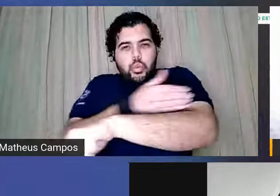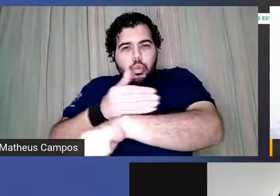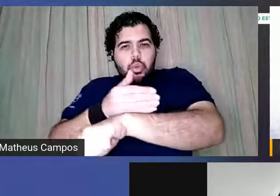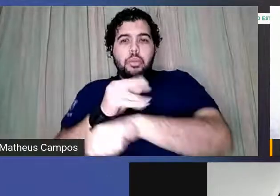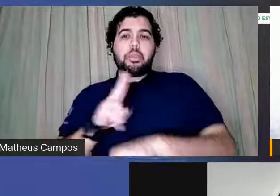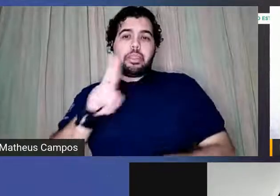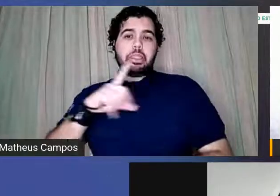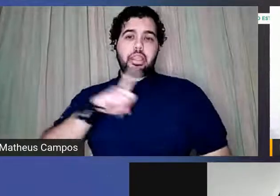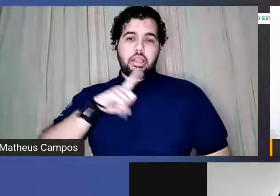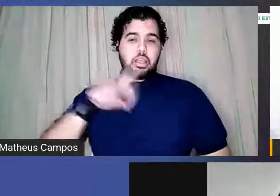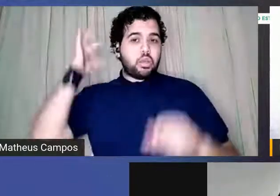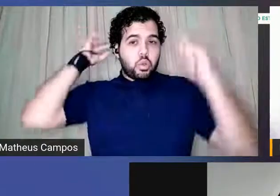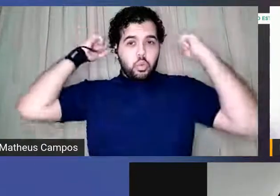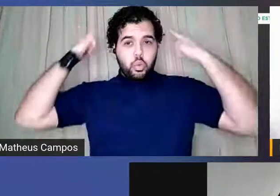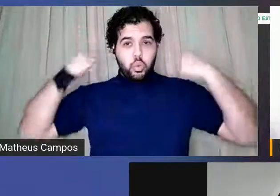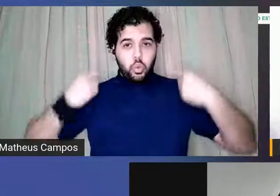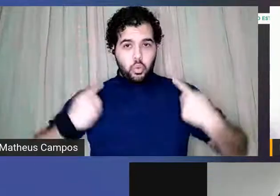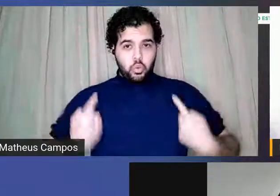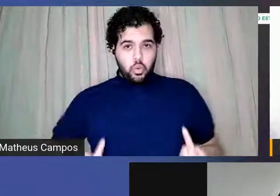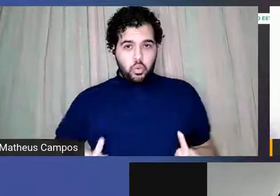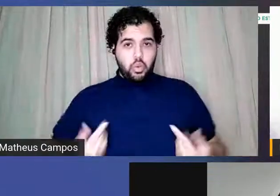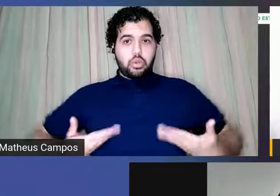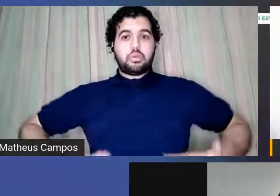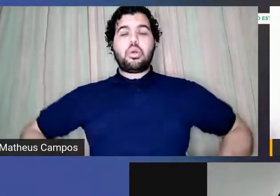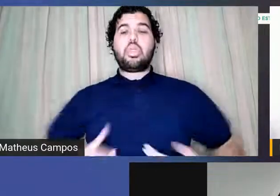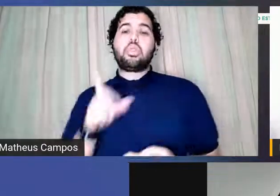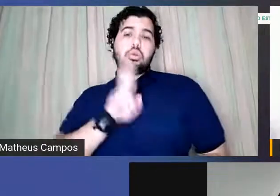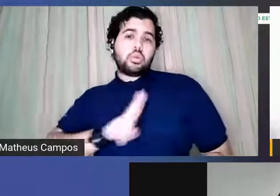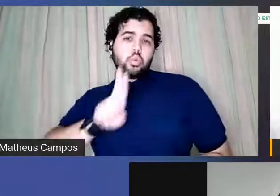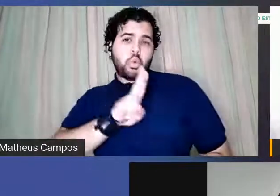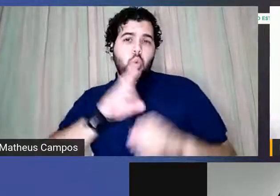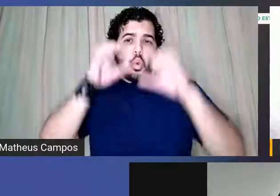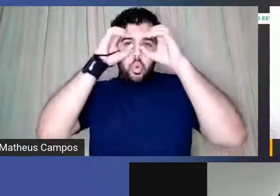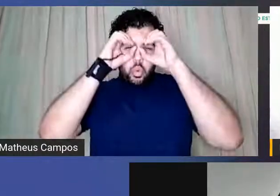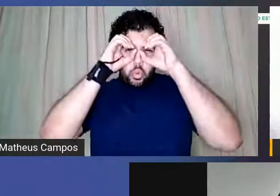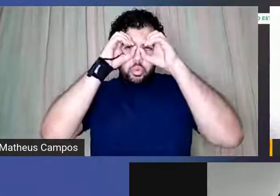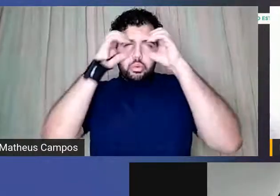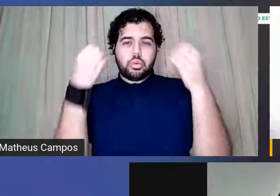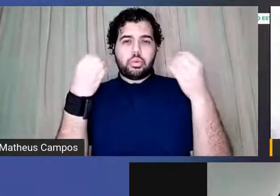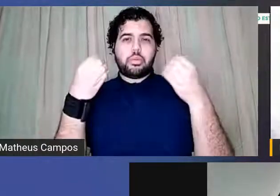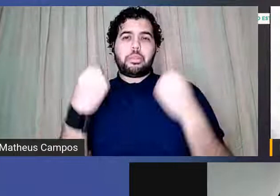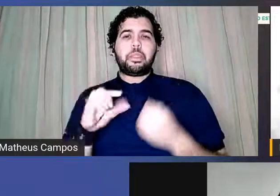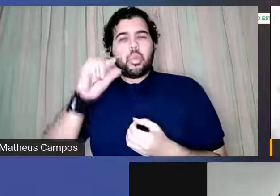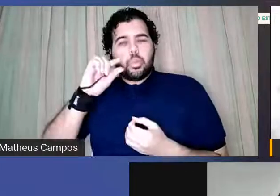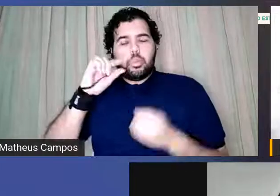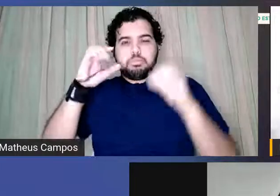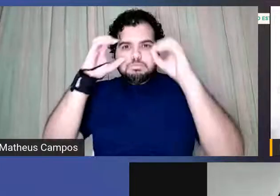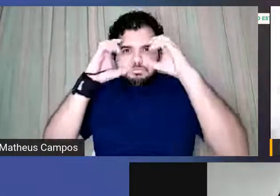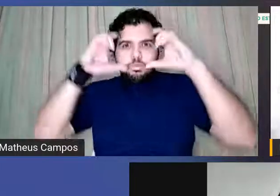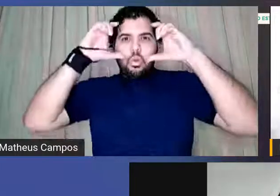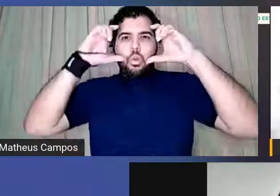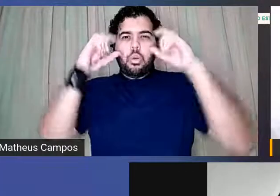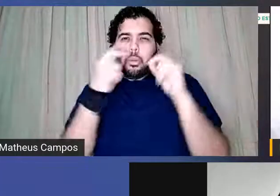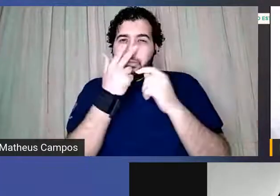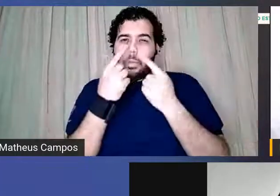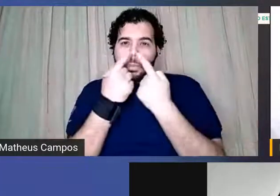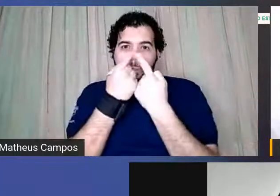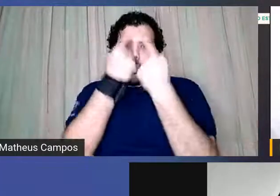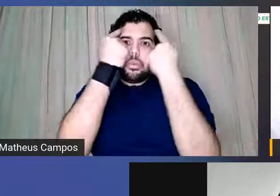cabelo longo, ondulado. Uso óculos com lentes um pouco grandes e meio arredondadas.